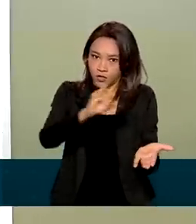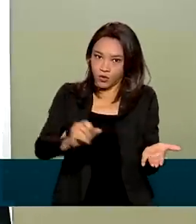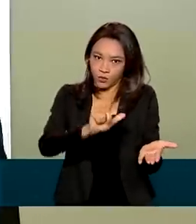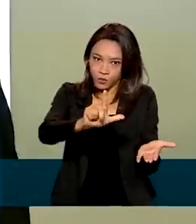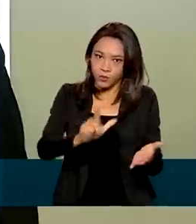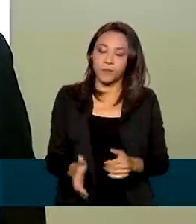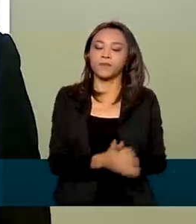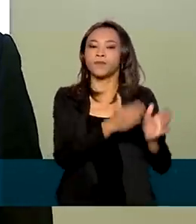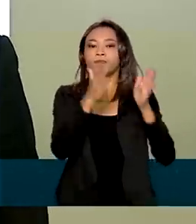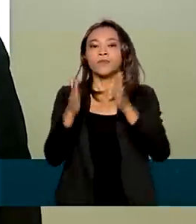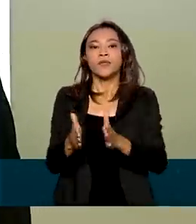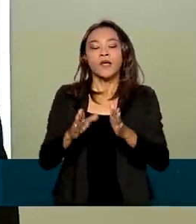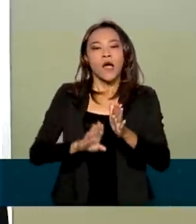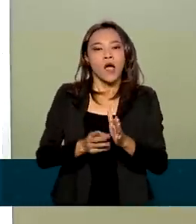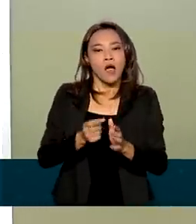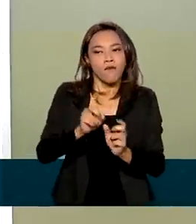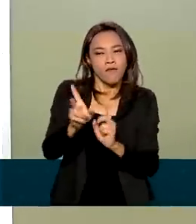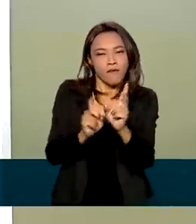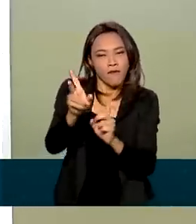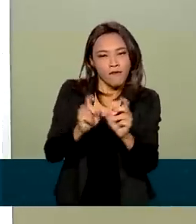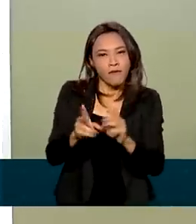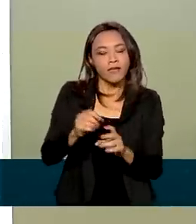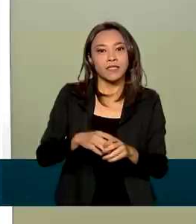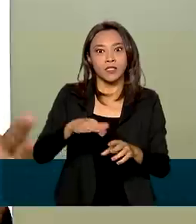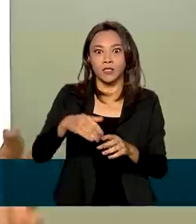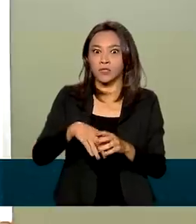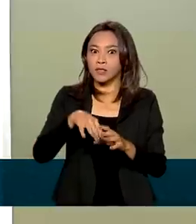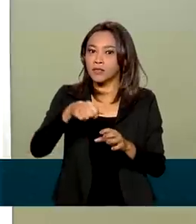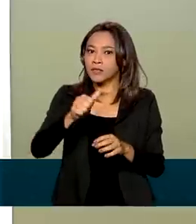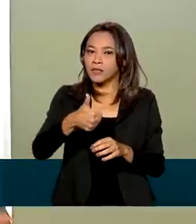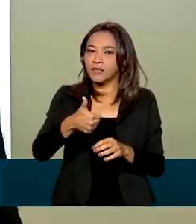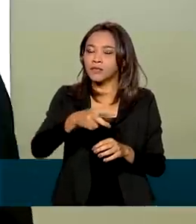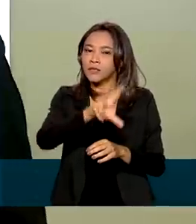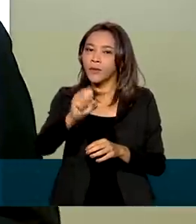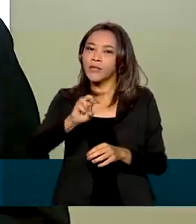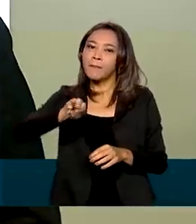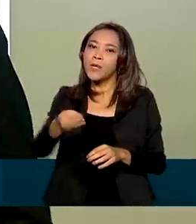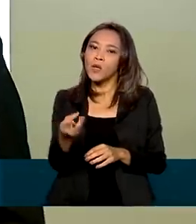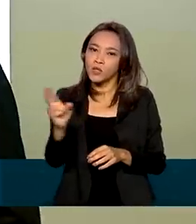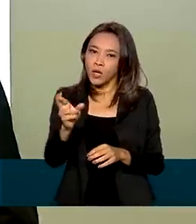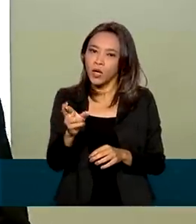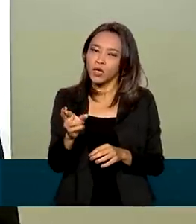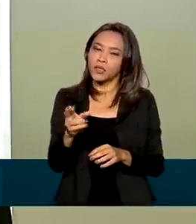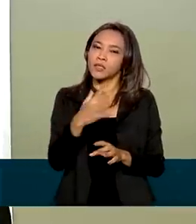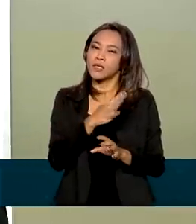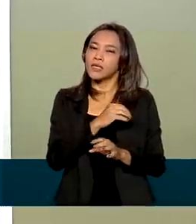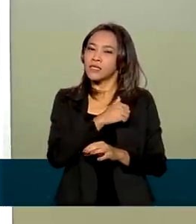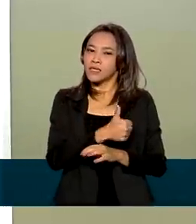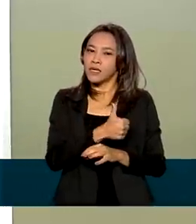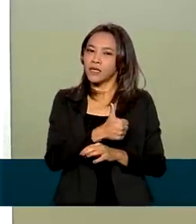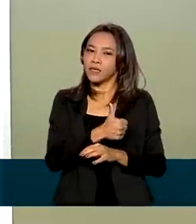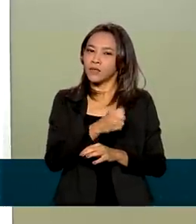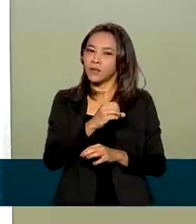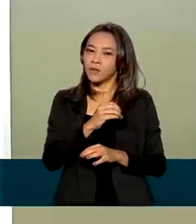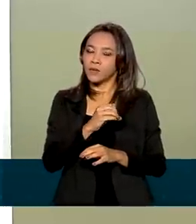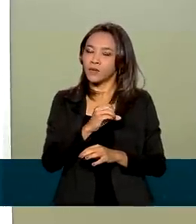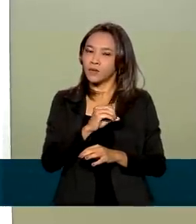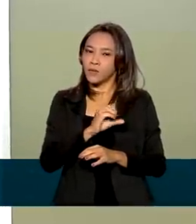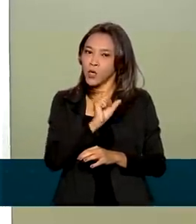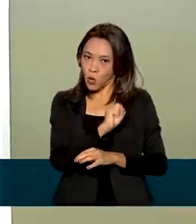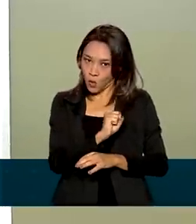brasileiras superaram 150 bilhões de dólares contra importações de algo em torno de 108,6 bilhões,